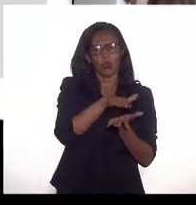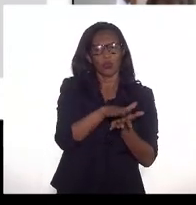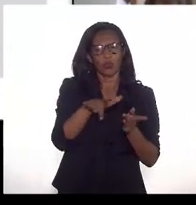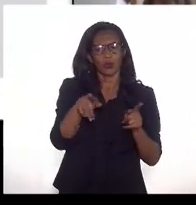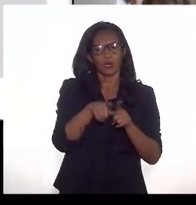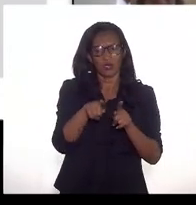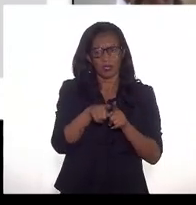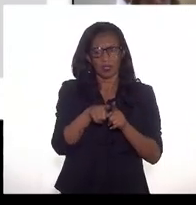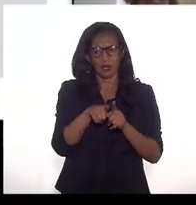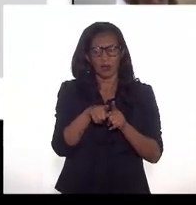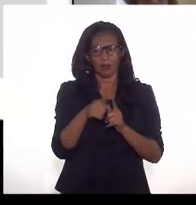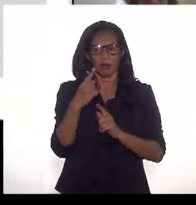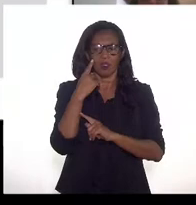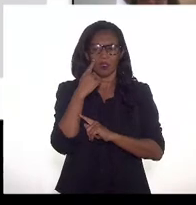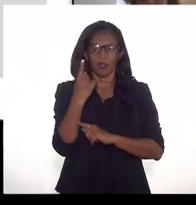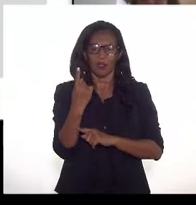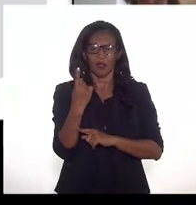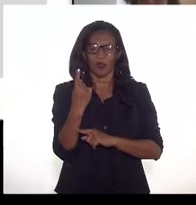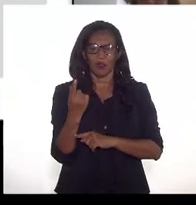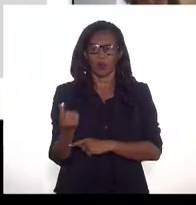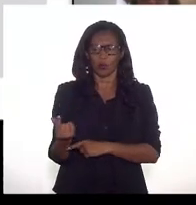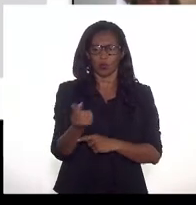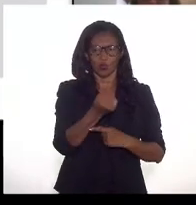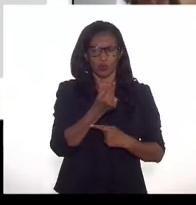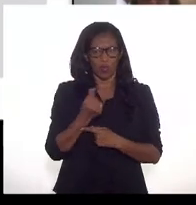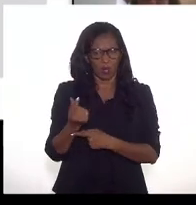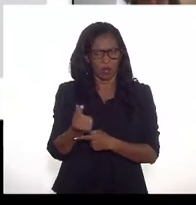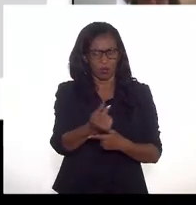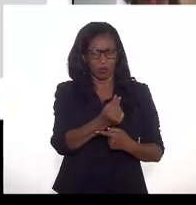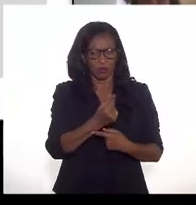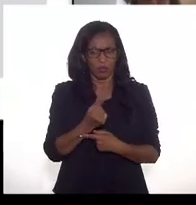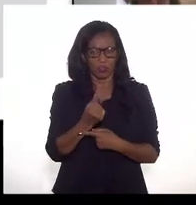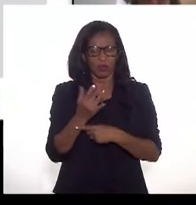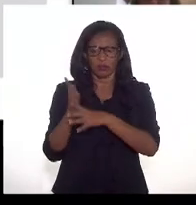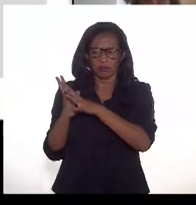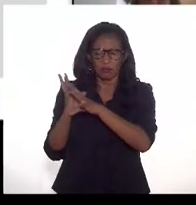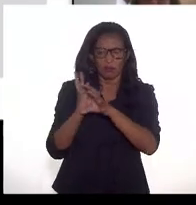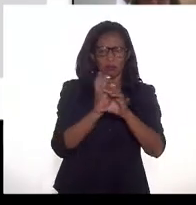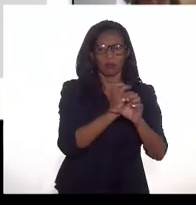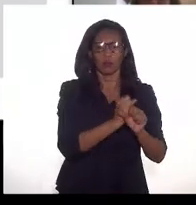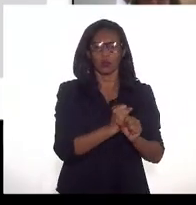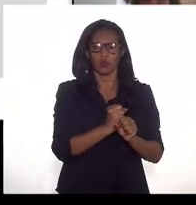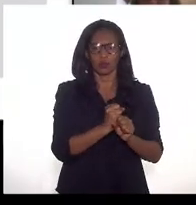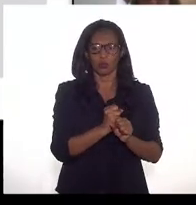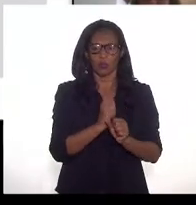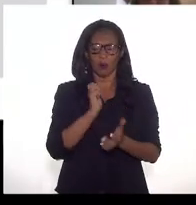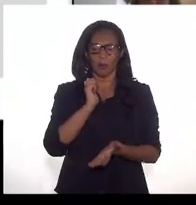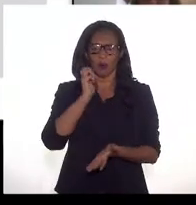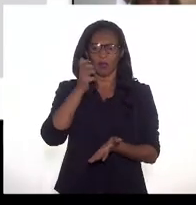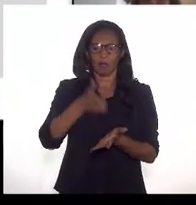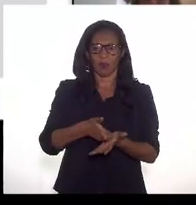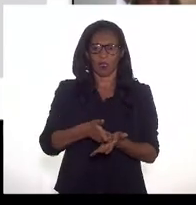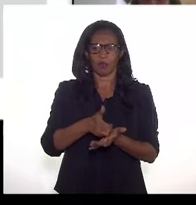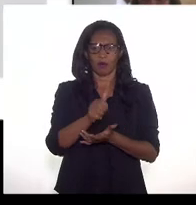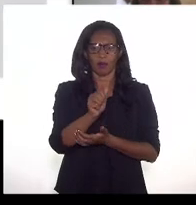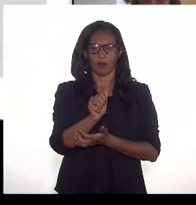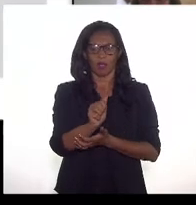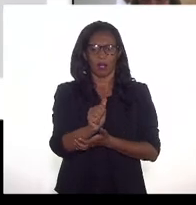a revisão dos valores que serão calculados para o pagamento da PE.